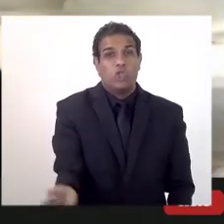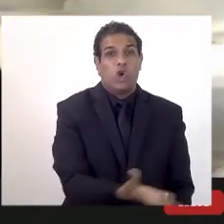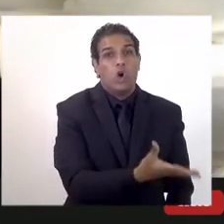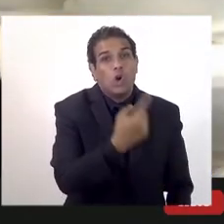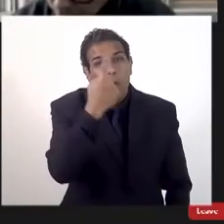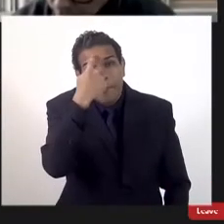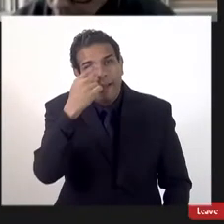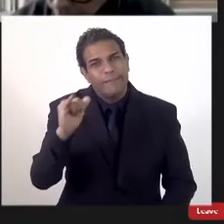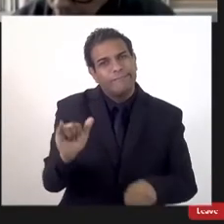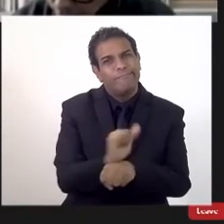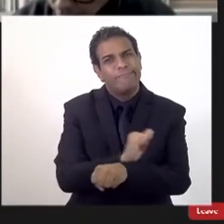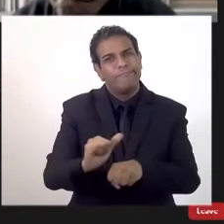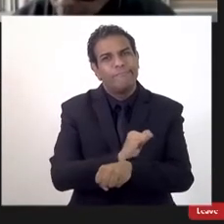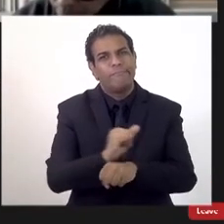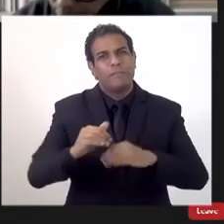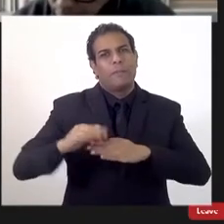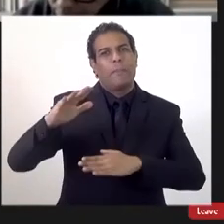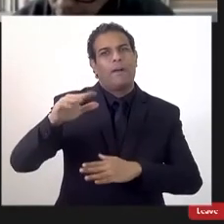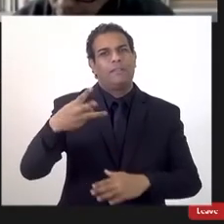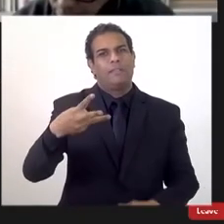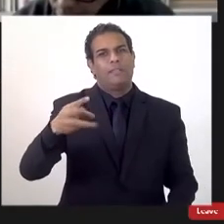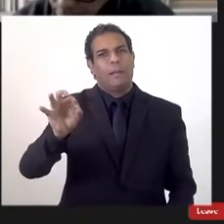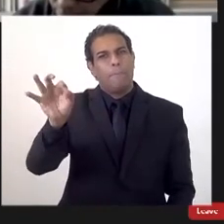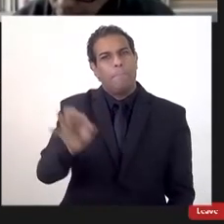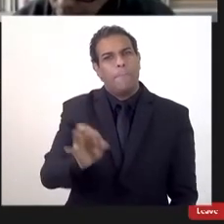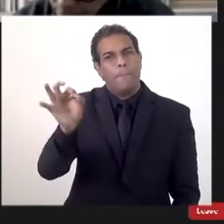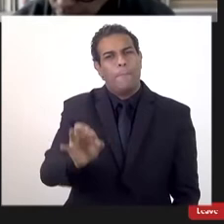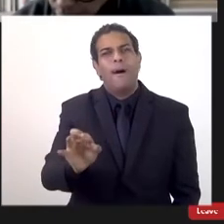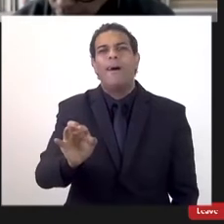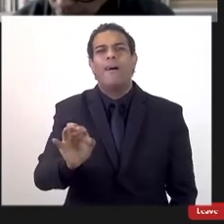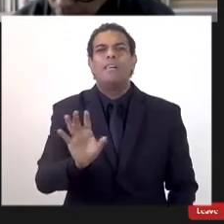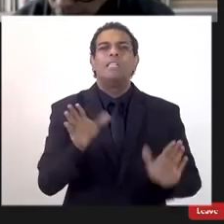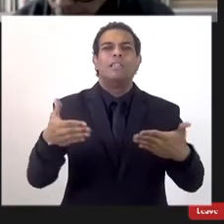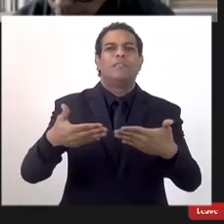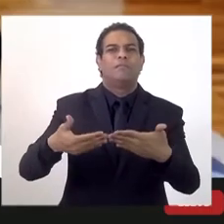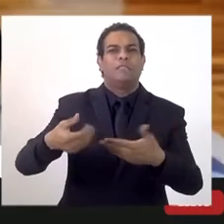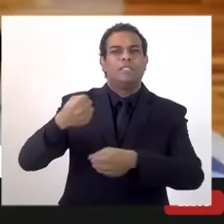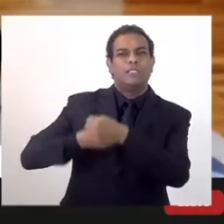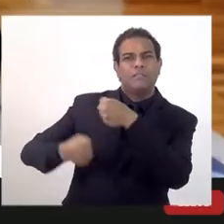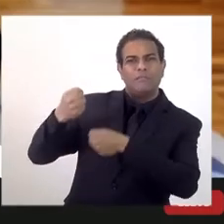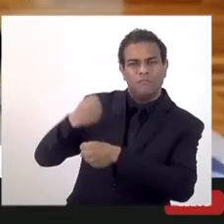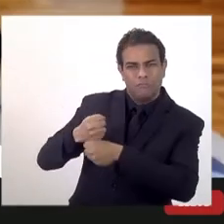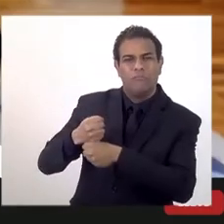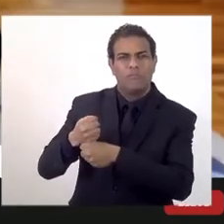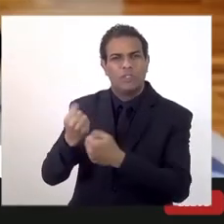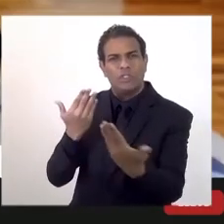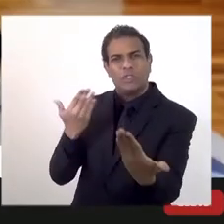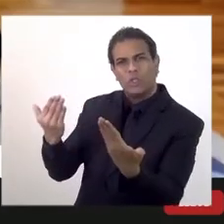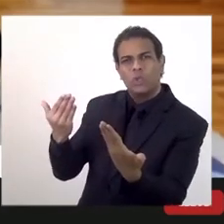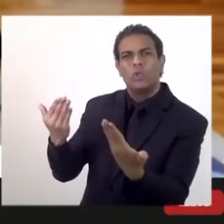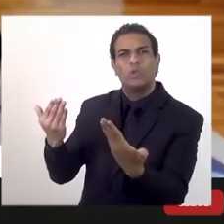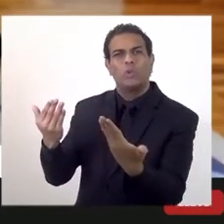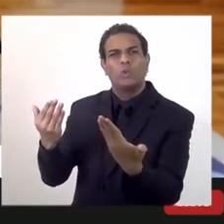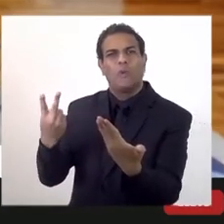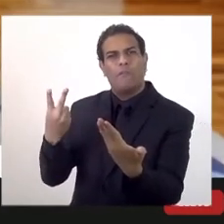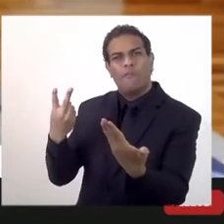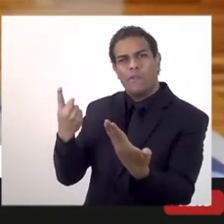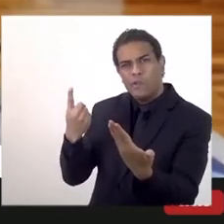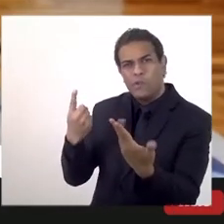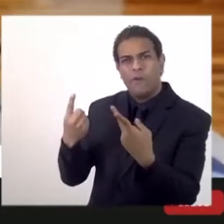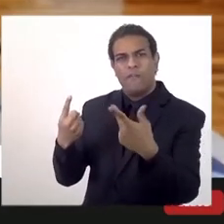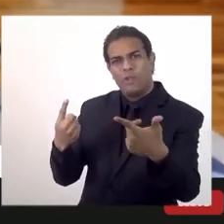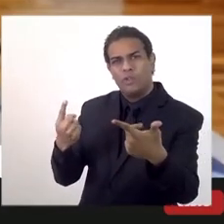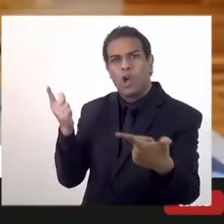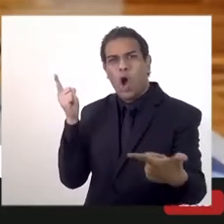cria o fundo e 30% do excedente do ano anterior, comparado à arrecadação 21,20,